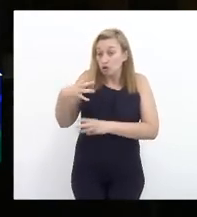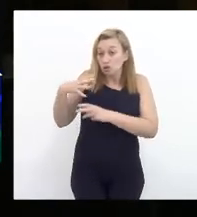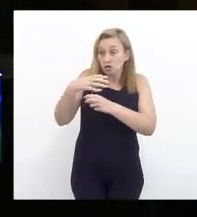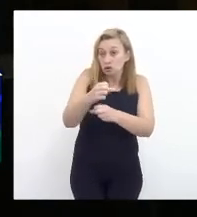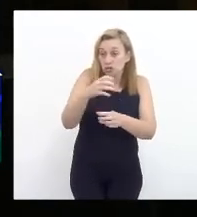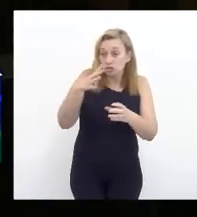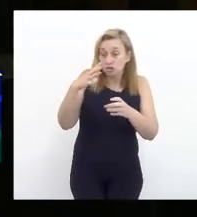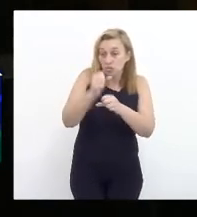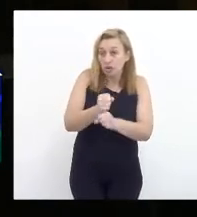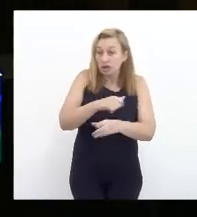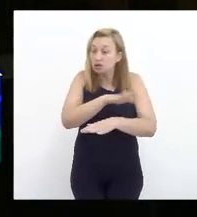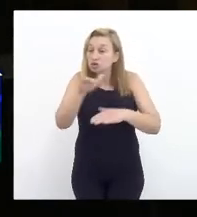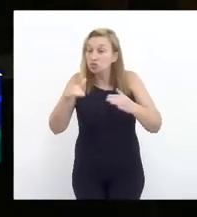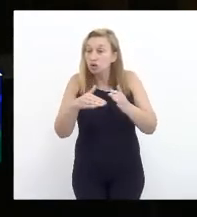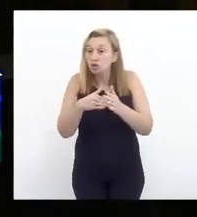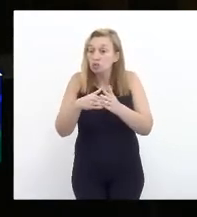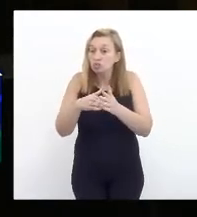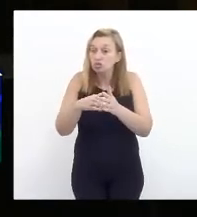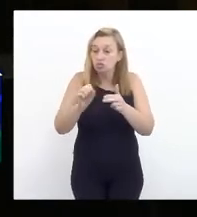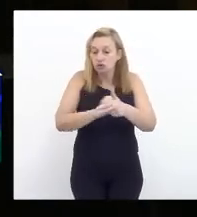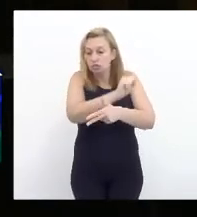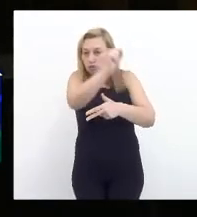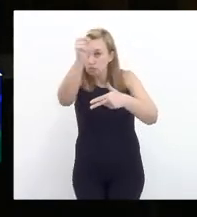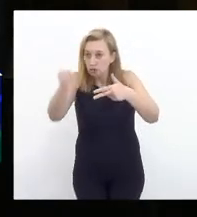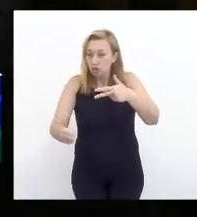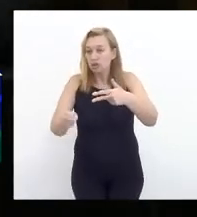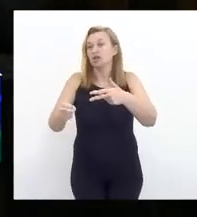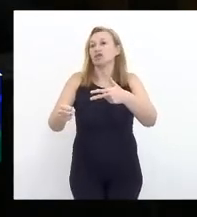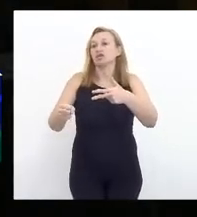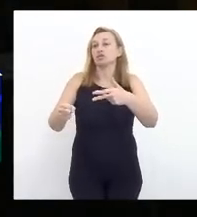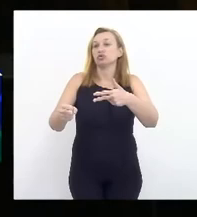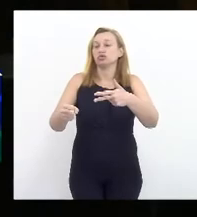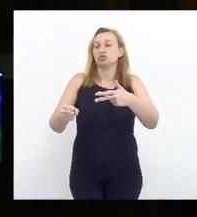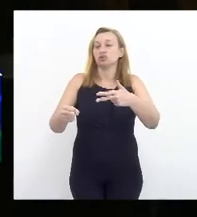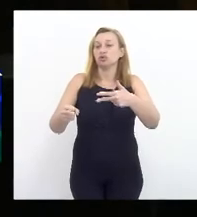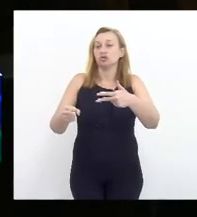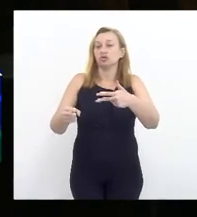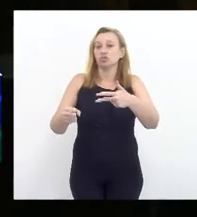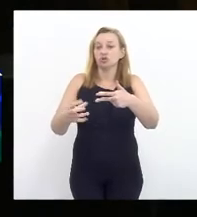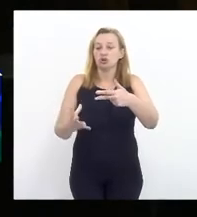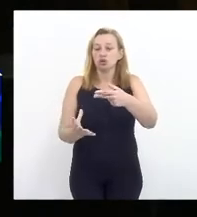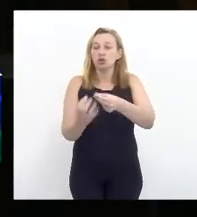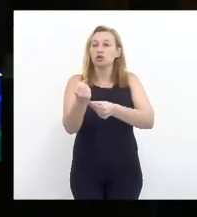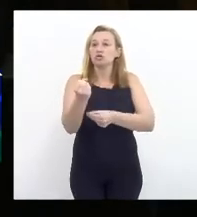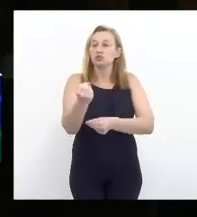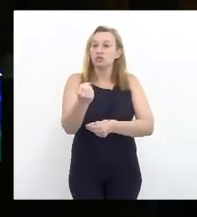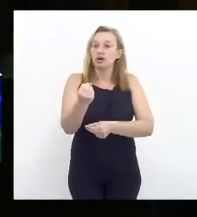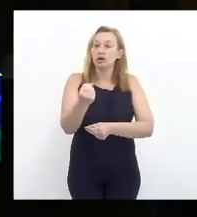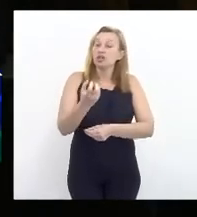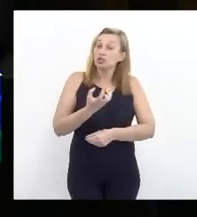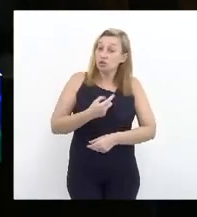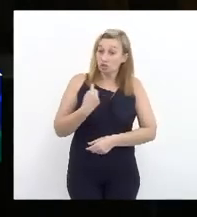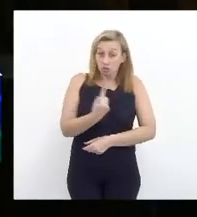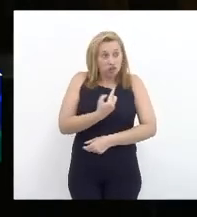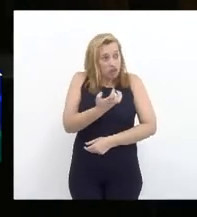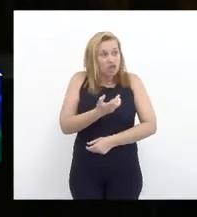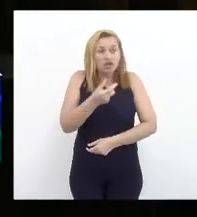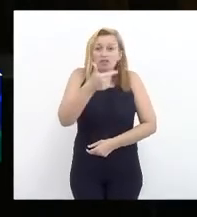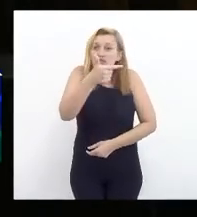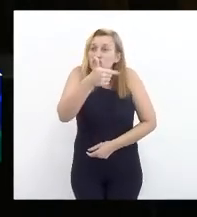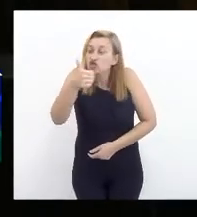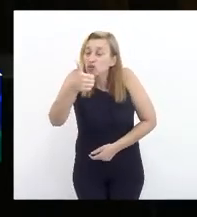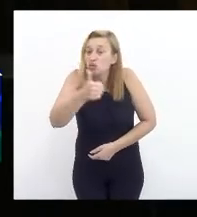teto de gasto de todos os poderes. E nós queríamos 21, porque a gente estava